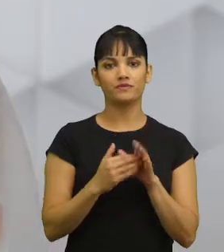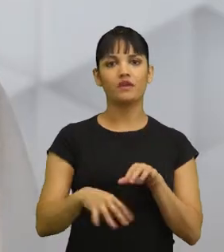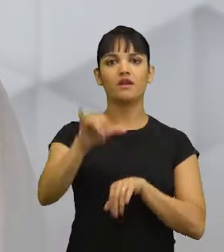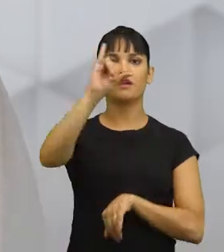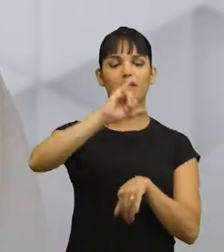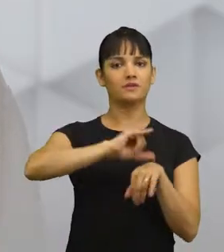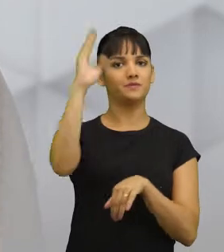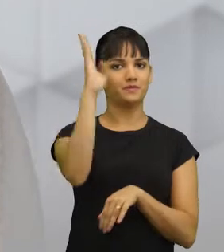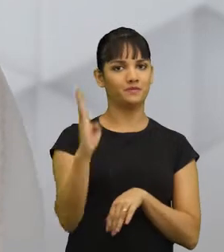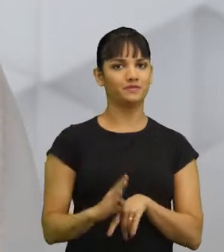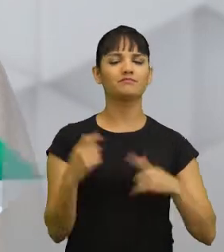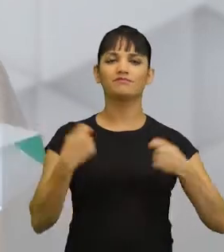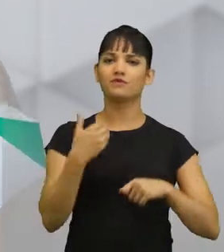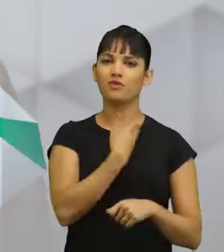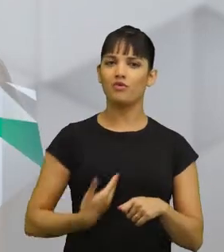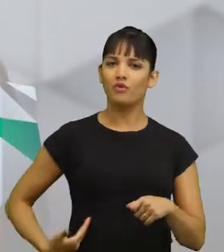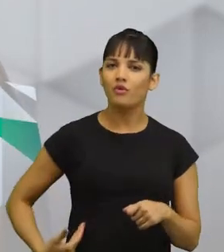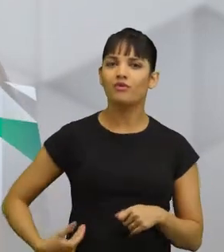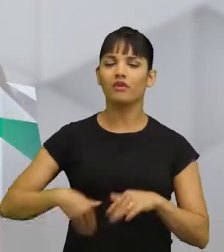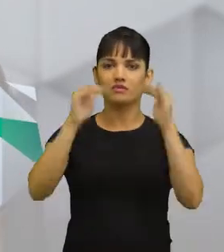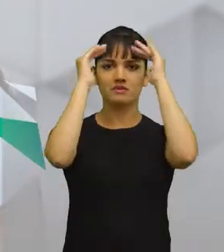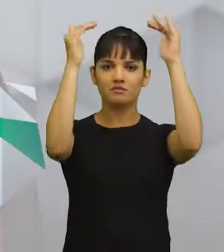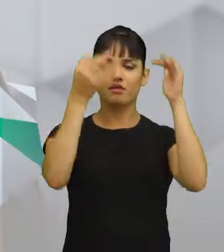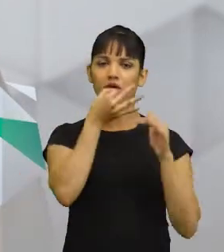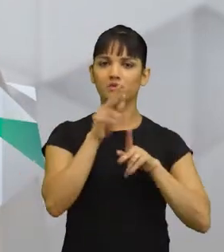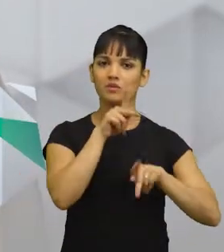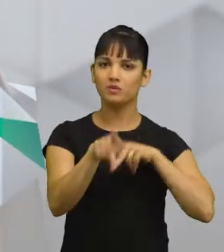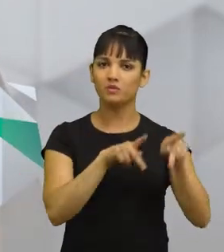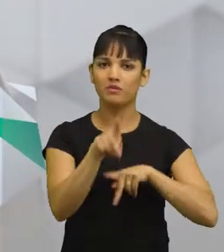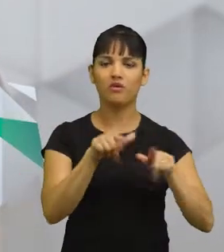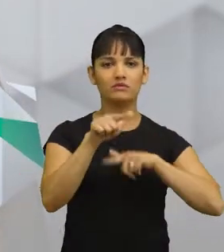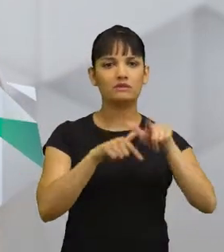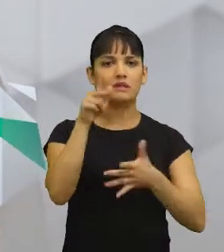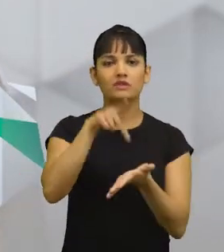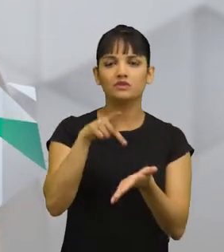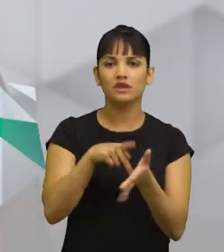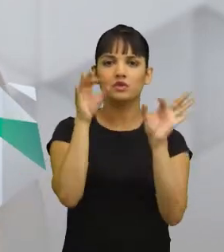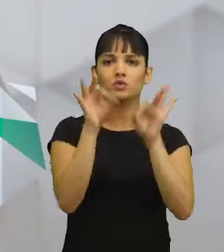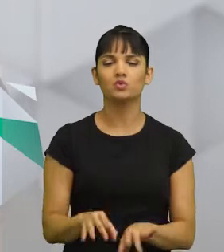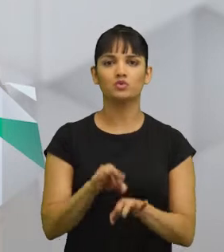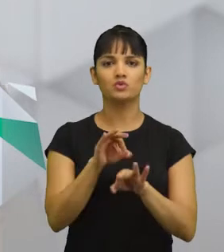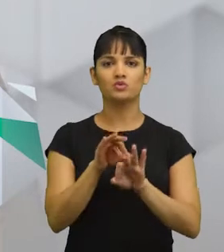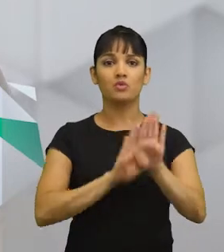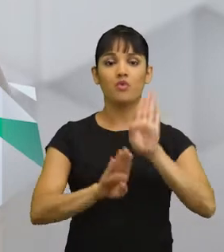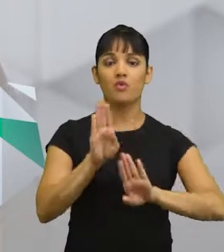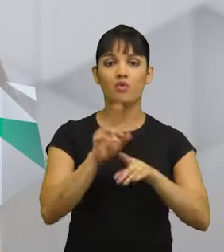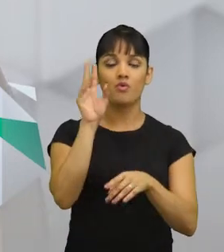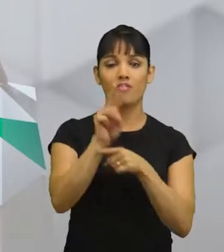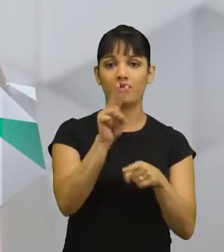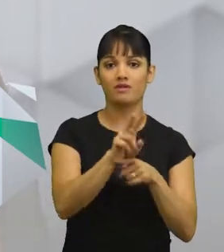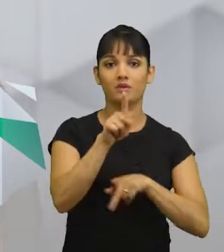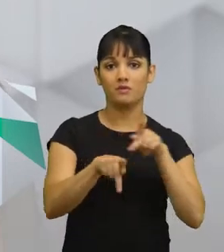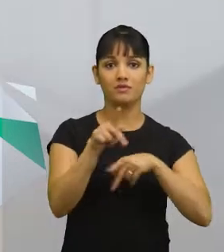A capital do nosso país merece um governo democrático, moderno, eficiente e justo no cuidado com a população e